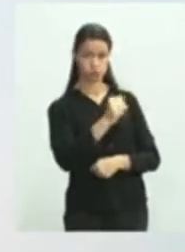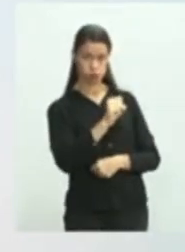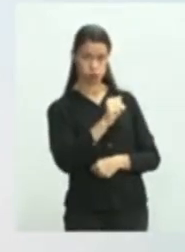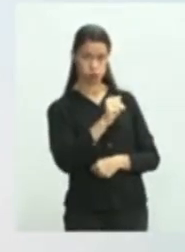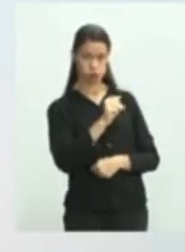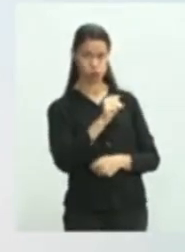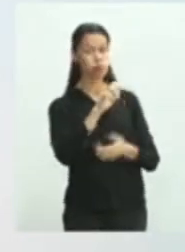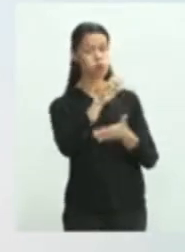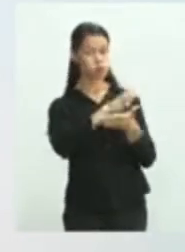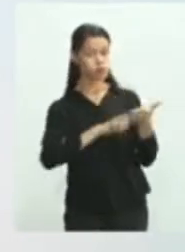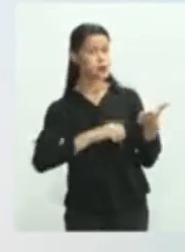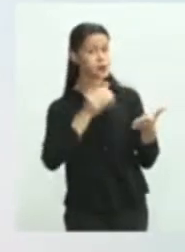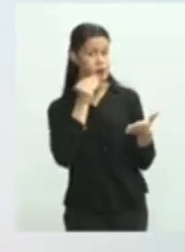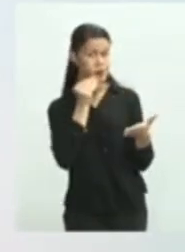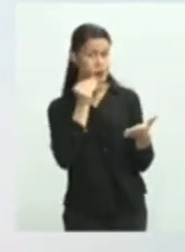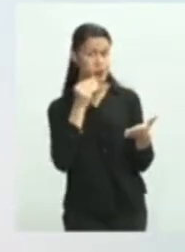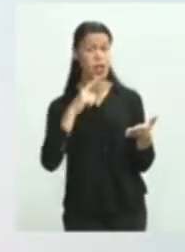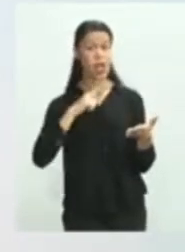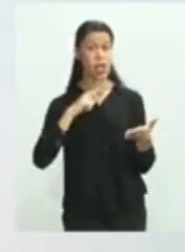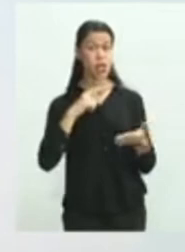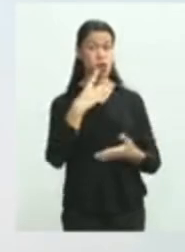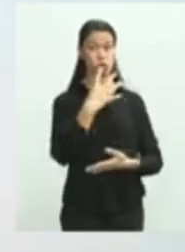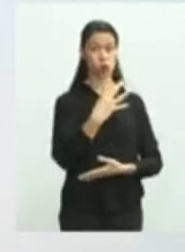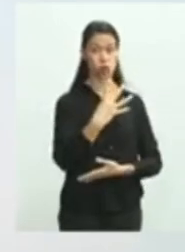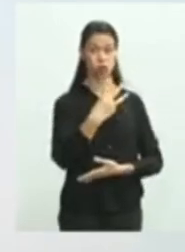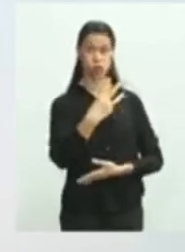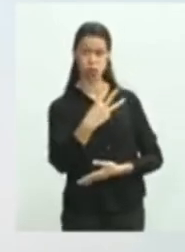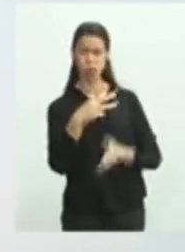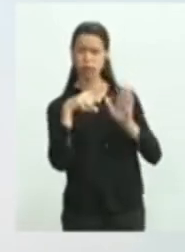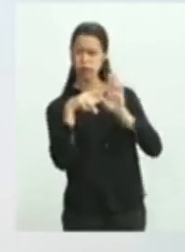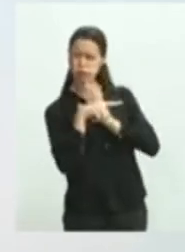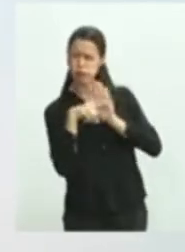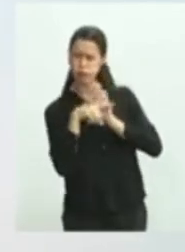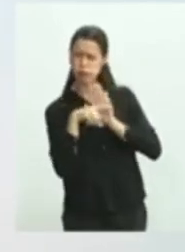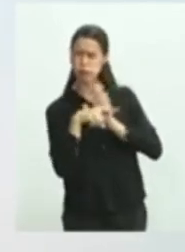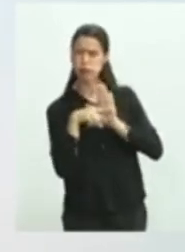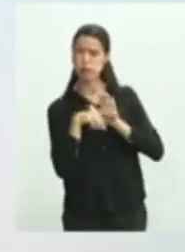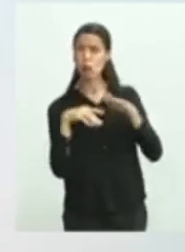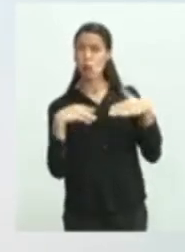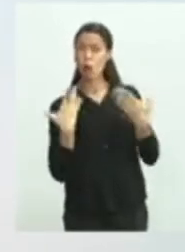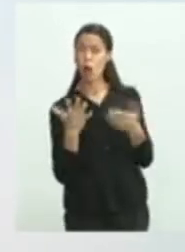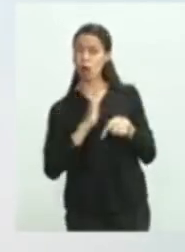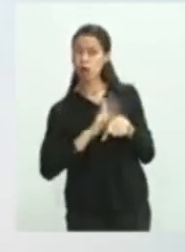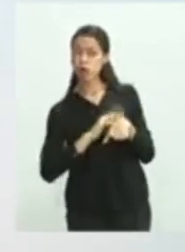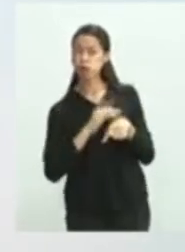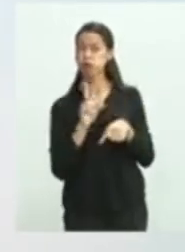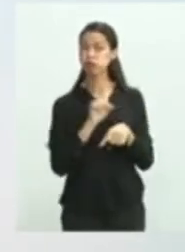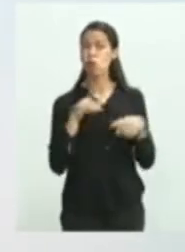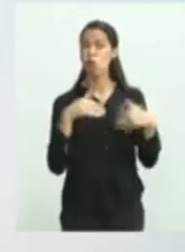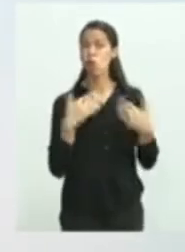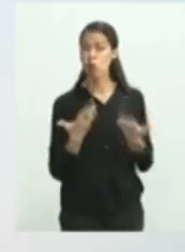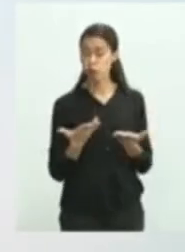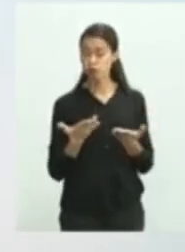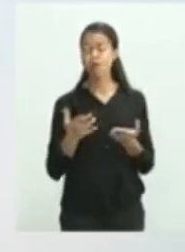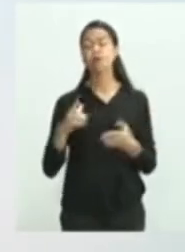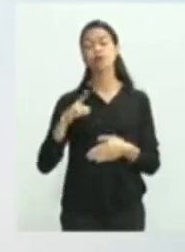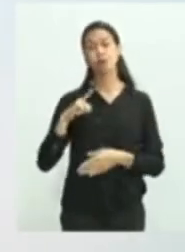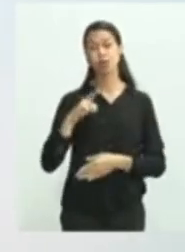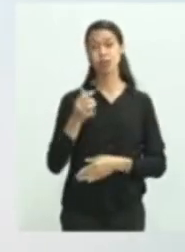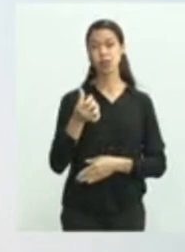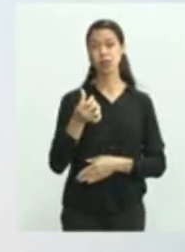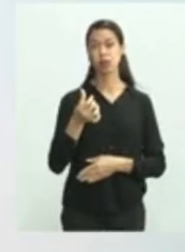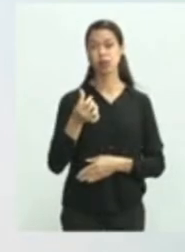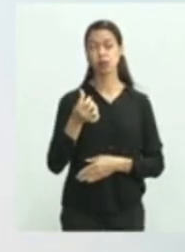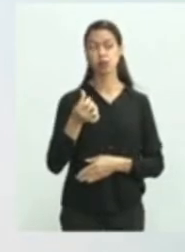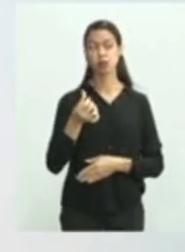sendo que ainda estamos com 43 em investigação. Temos 60 casos confirmados, ou seja,